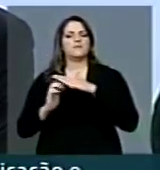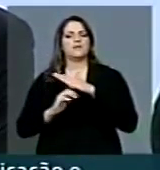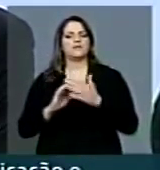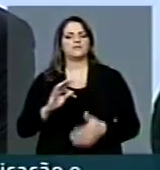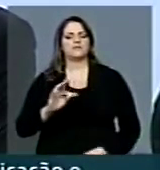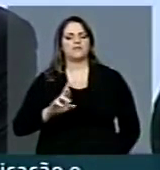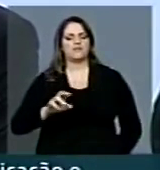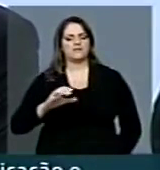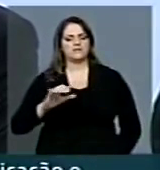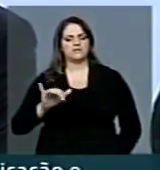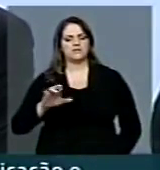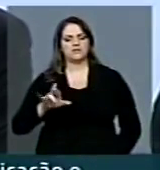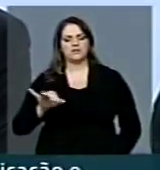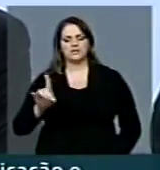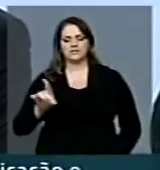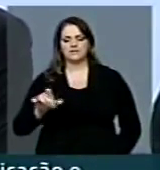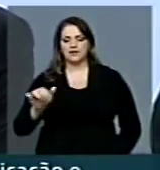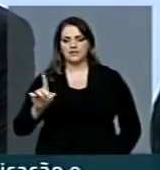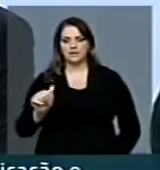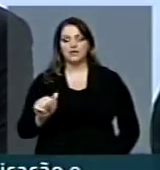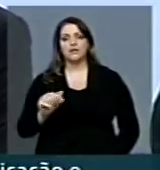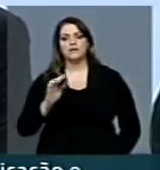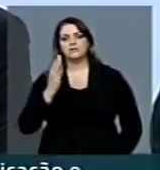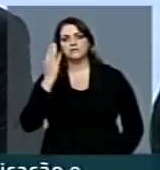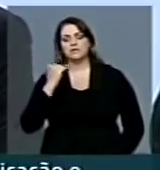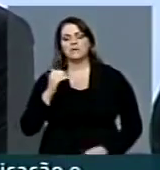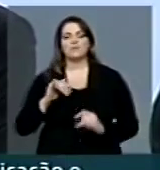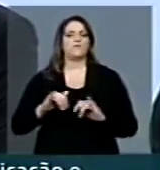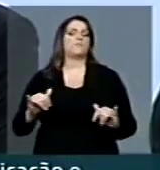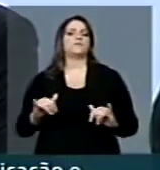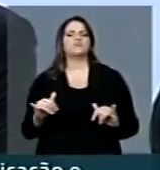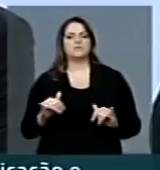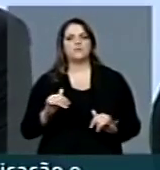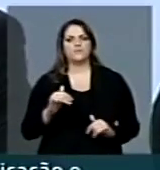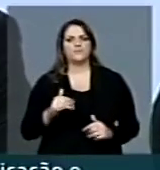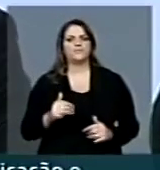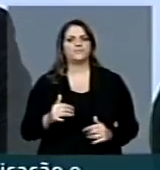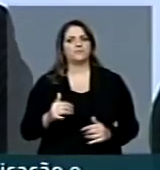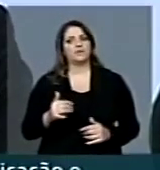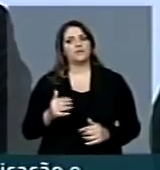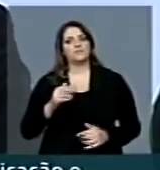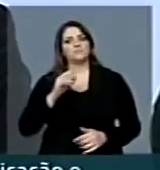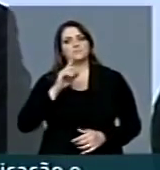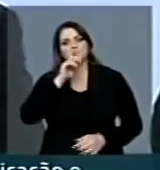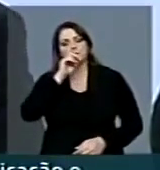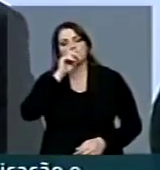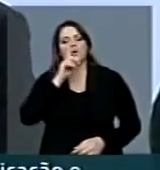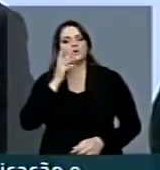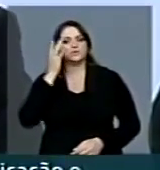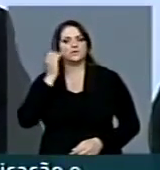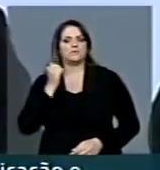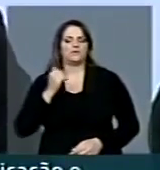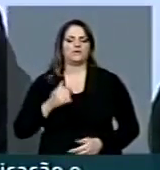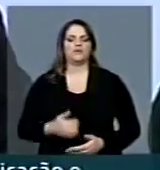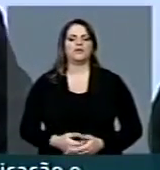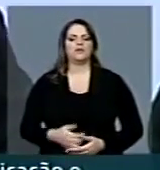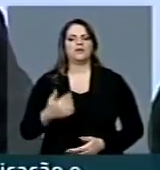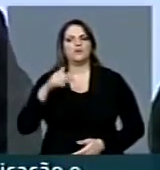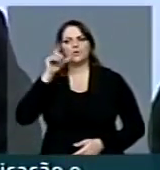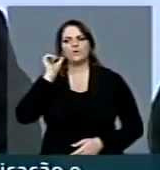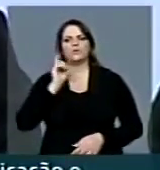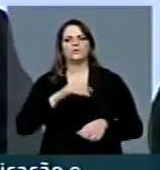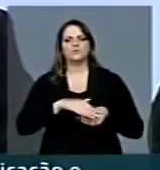vazamento e de venda de informações. Aliás, inclusive, comentava isso ontem com o embaixador Shannon, no almoço